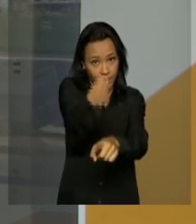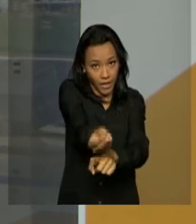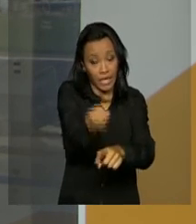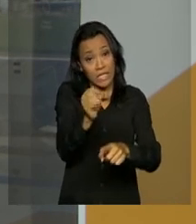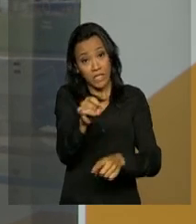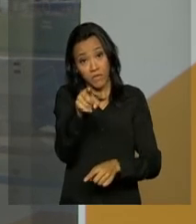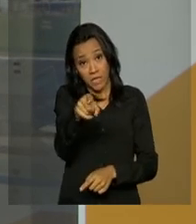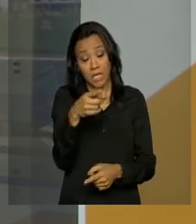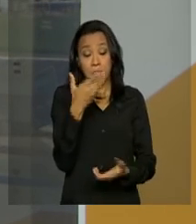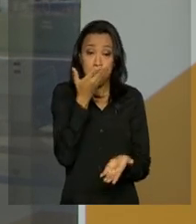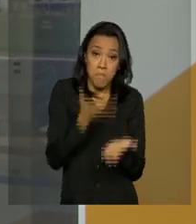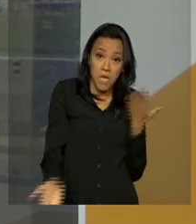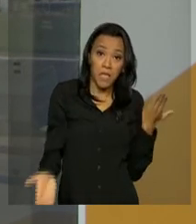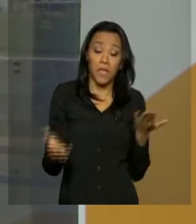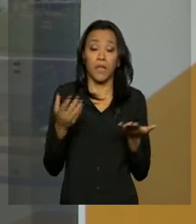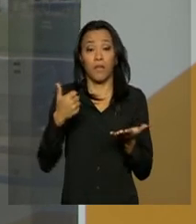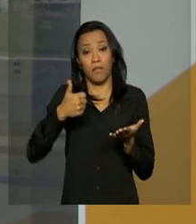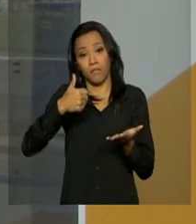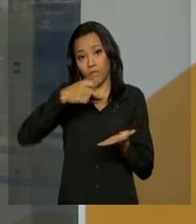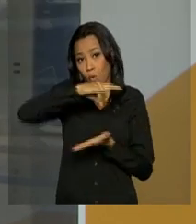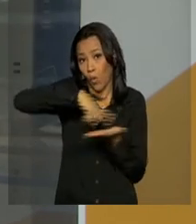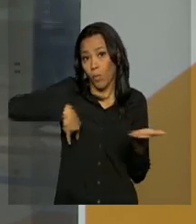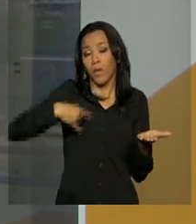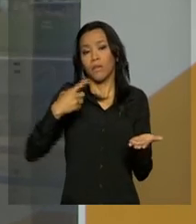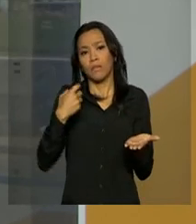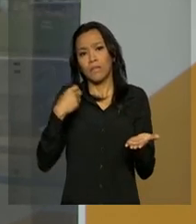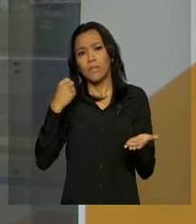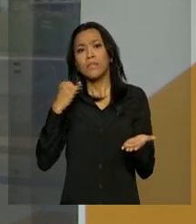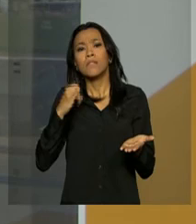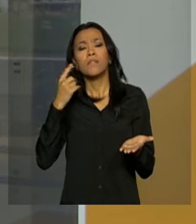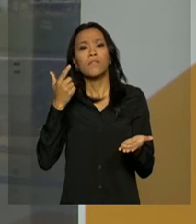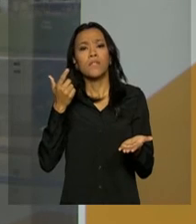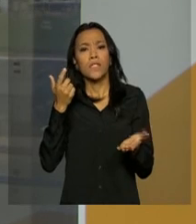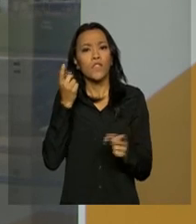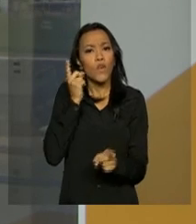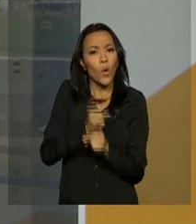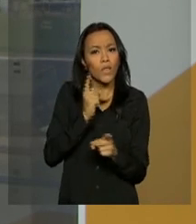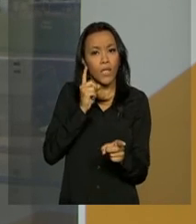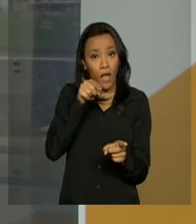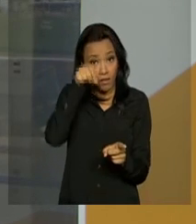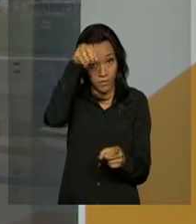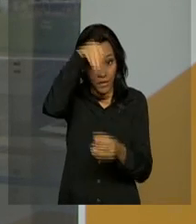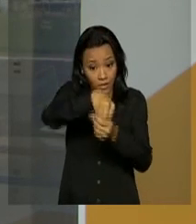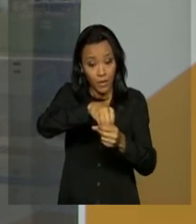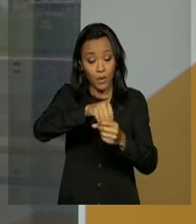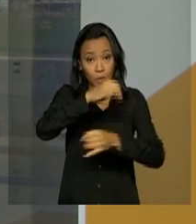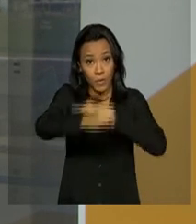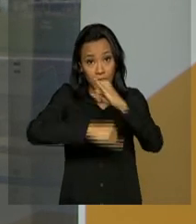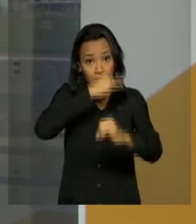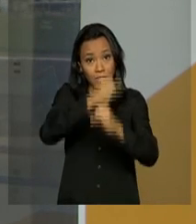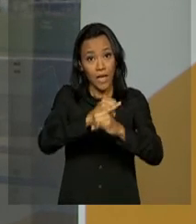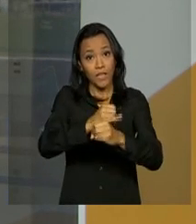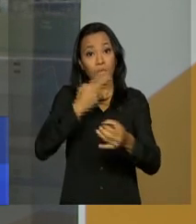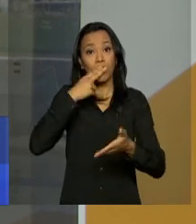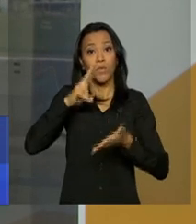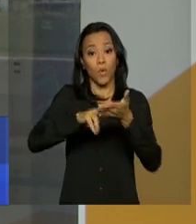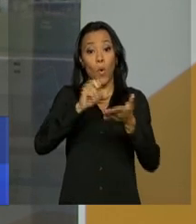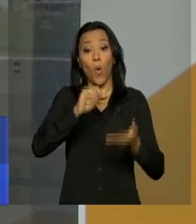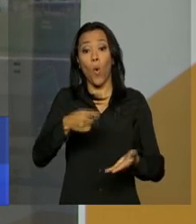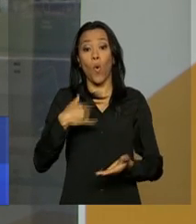perdeu os seus documentos, a recomendação é ver se eles foram encontrados pelo site dos correios ou pelos telefones